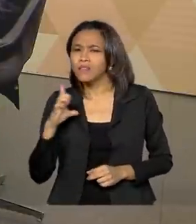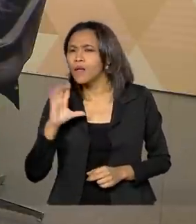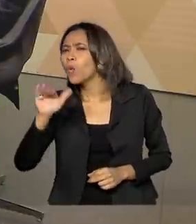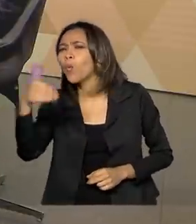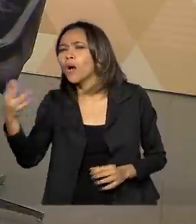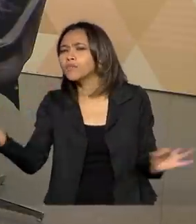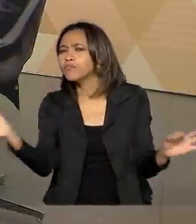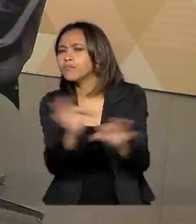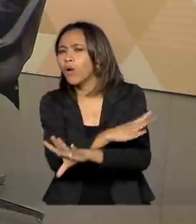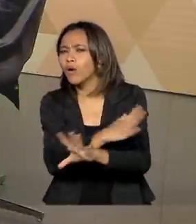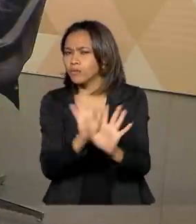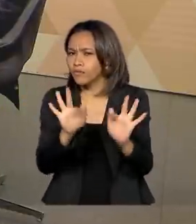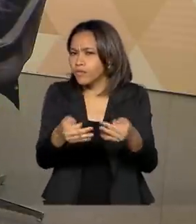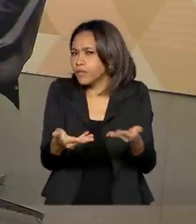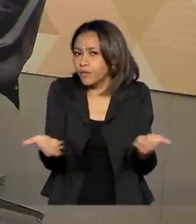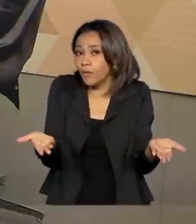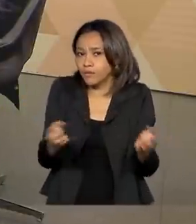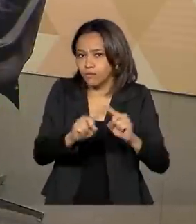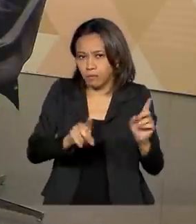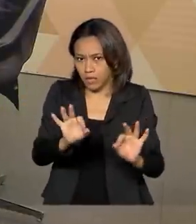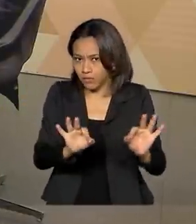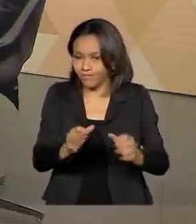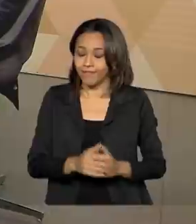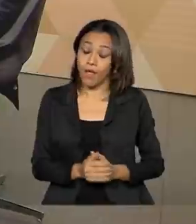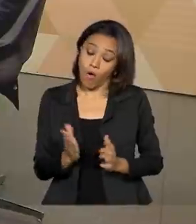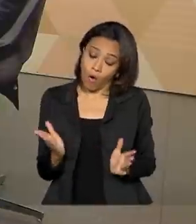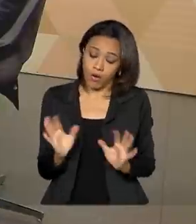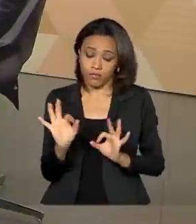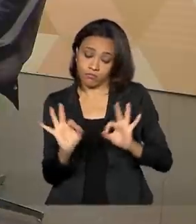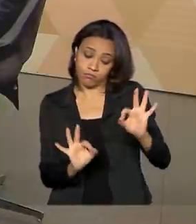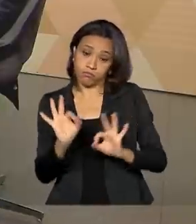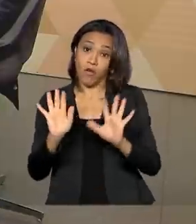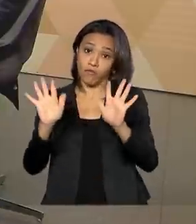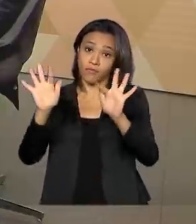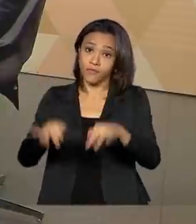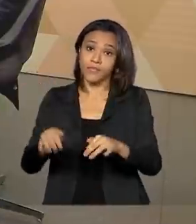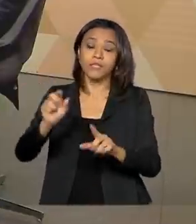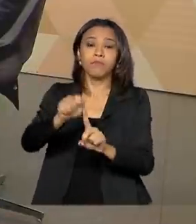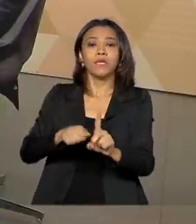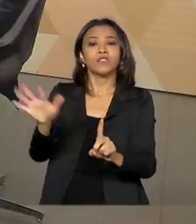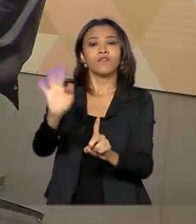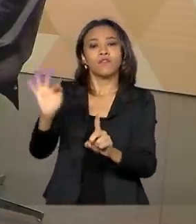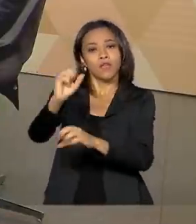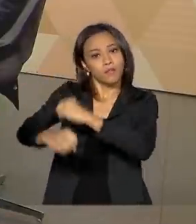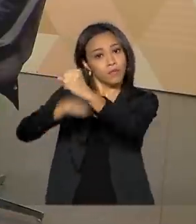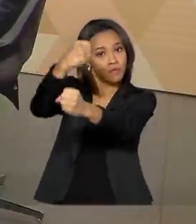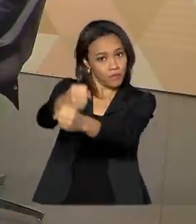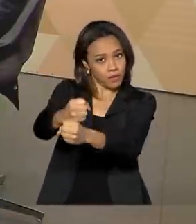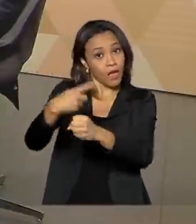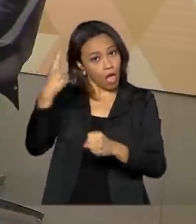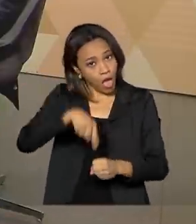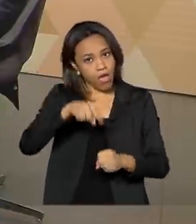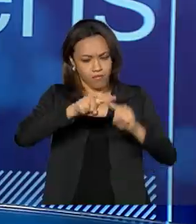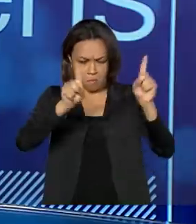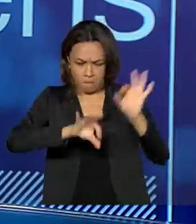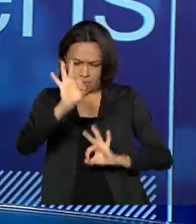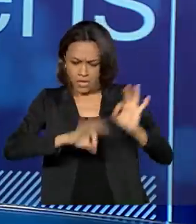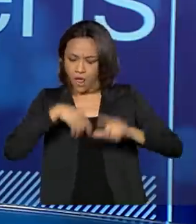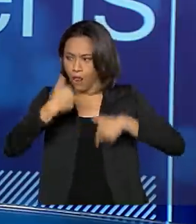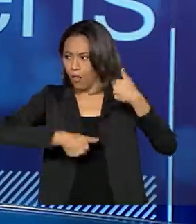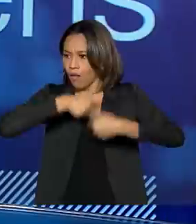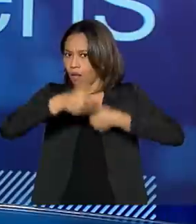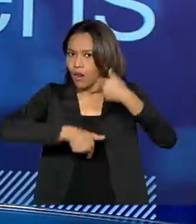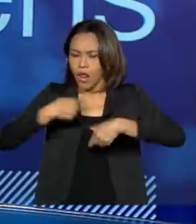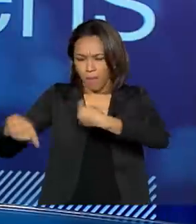quando ele vai estar finalizado? Olha, a previsão é fevereiro do próximo ano. Então, é um plano que está sendo bastante trabalhado,